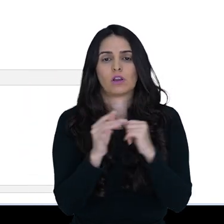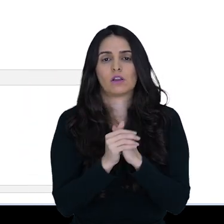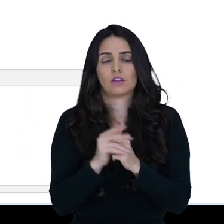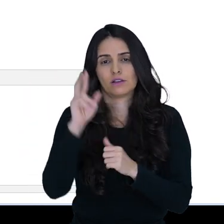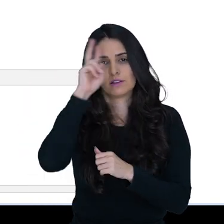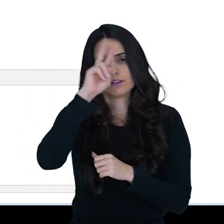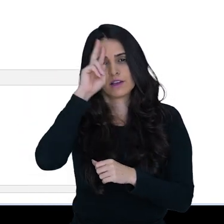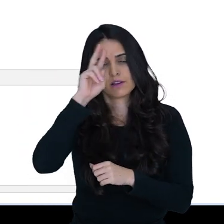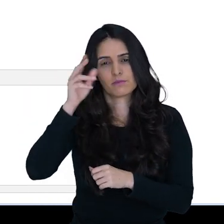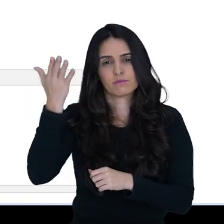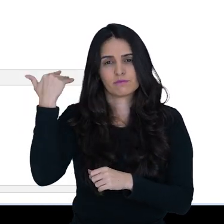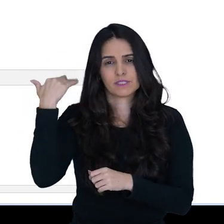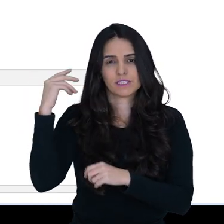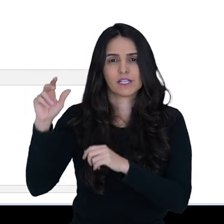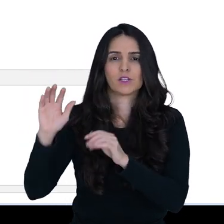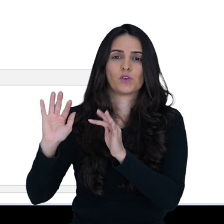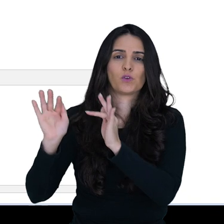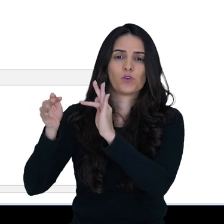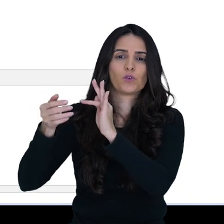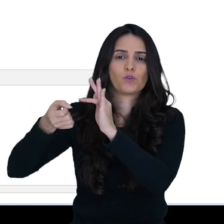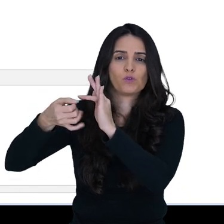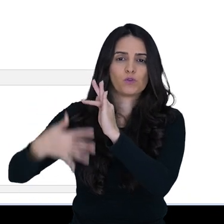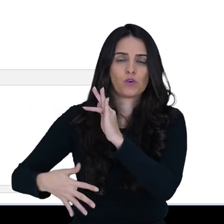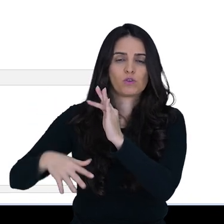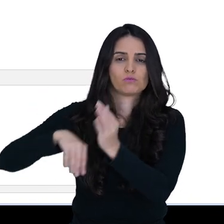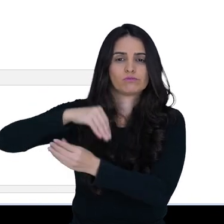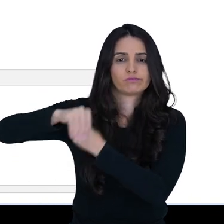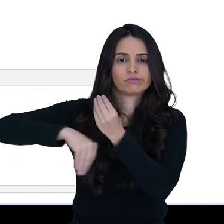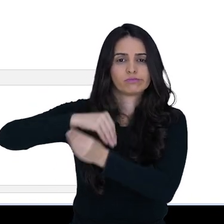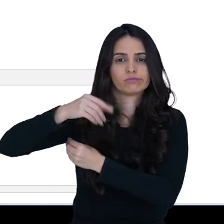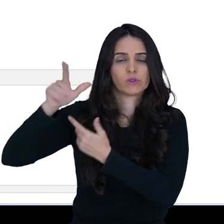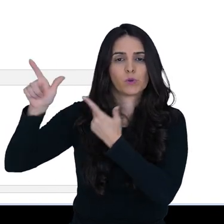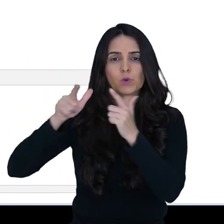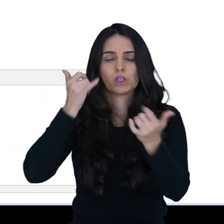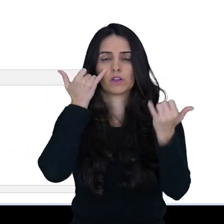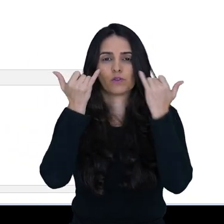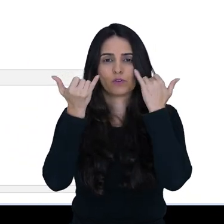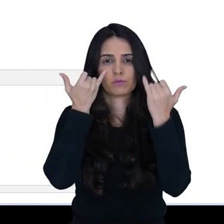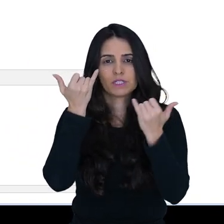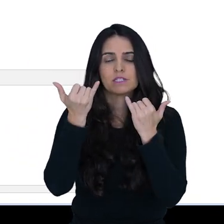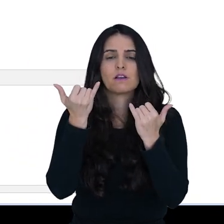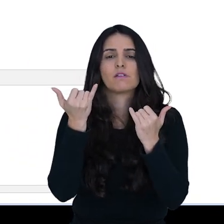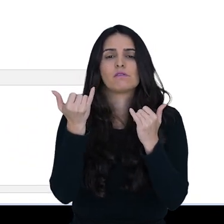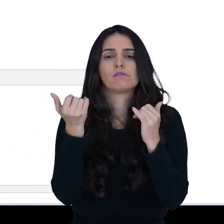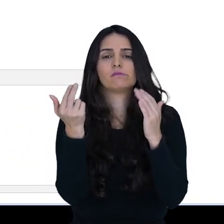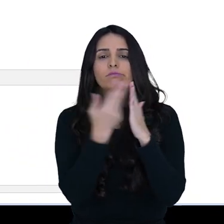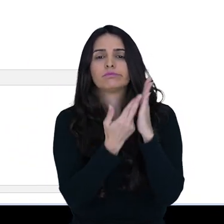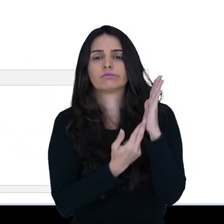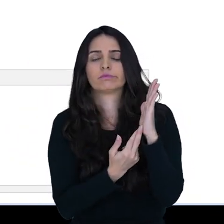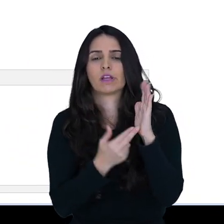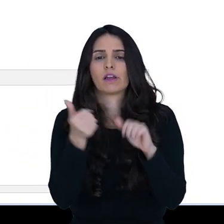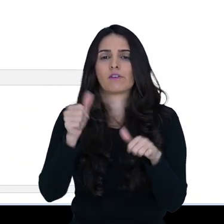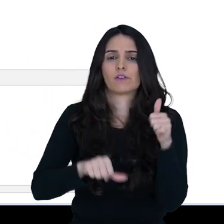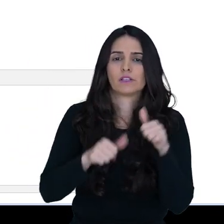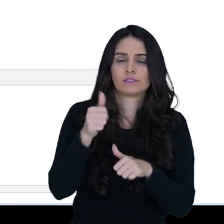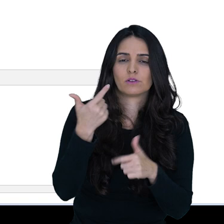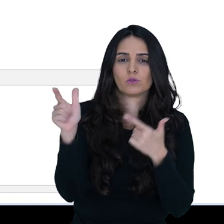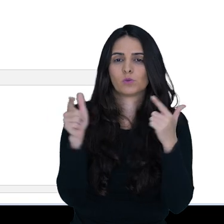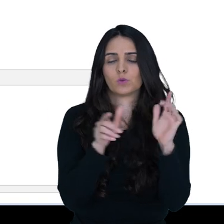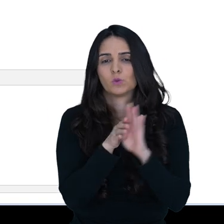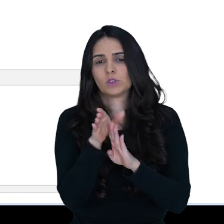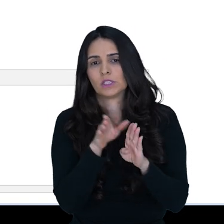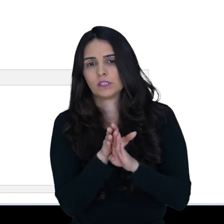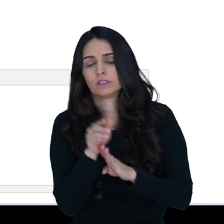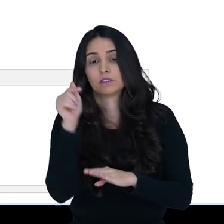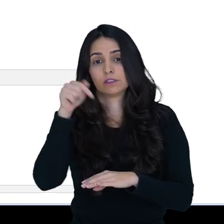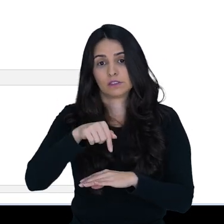que estava lá no enunciado do fórum, misturada, muitas vezes, com outras informações, com critérios de avaliação, com